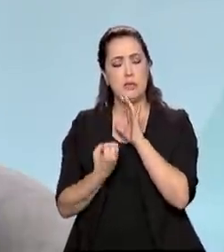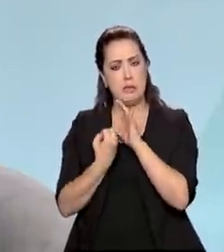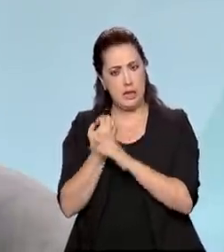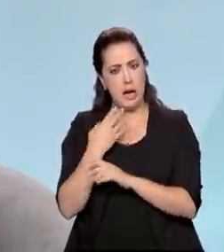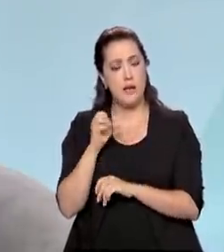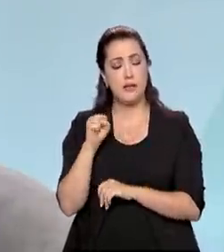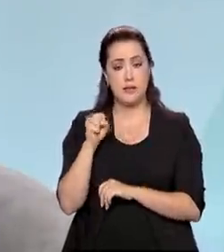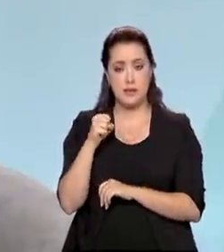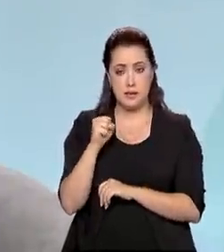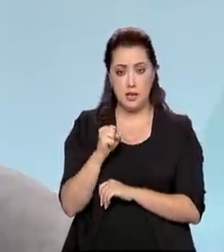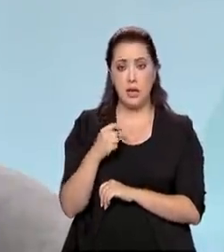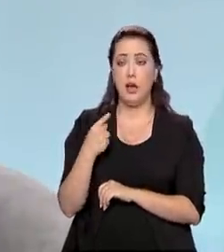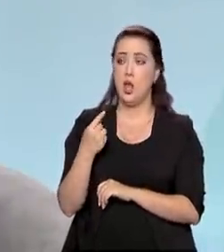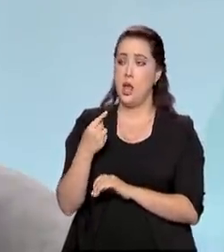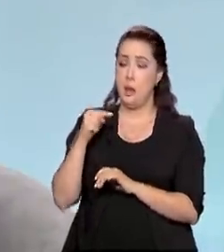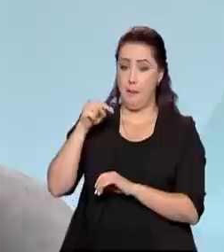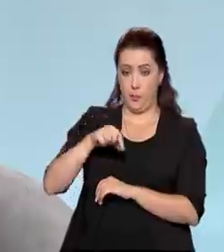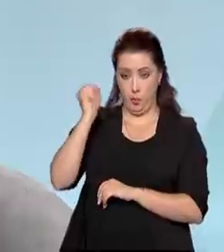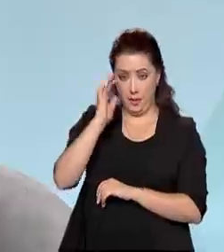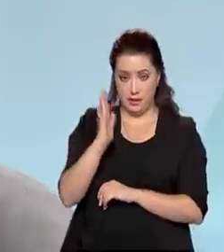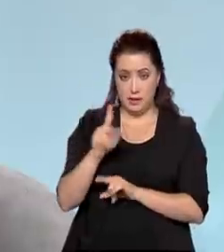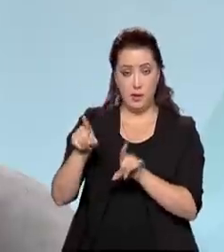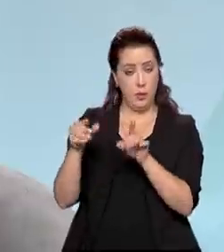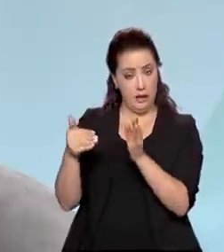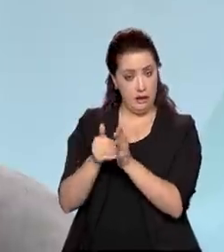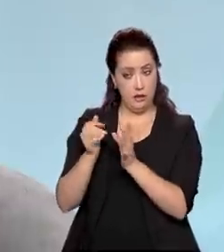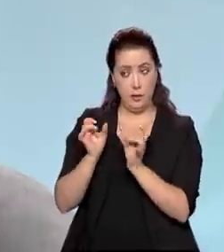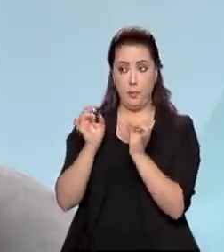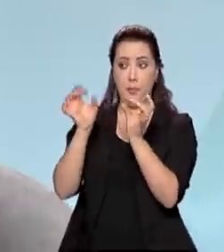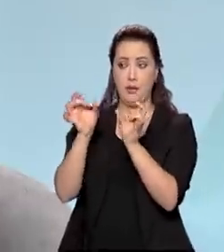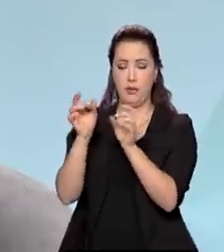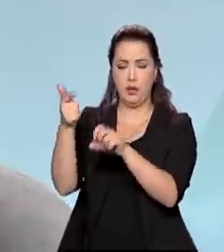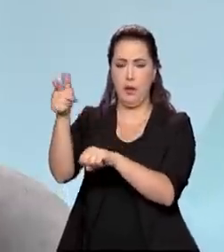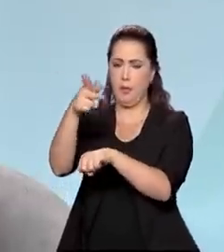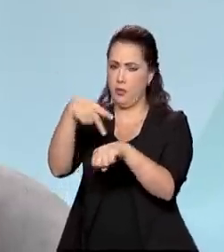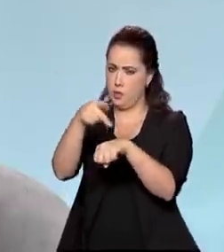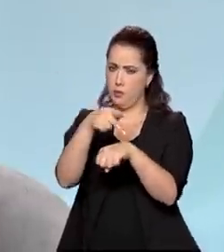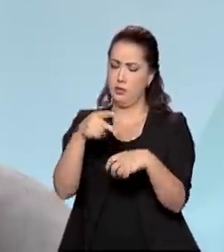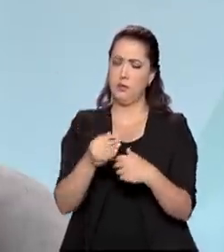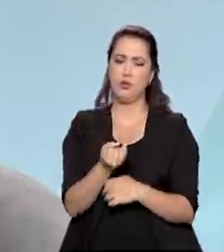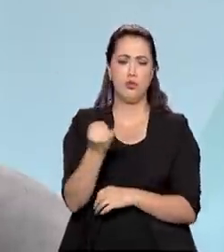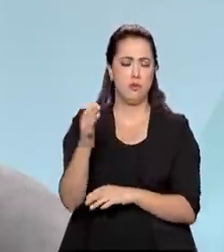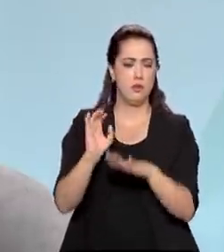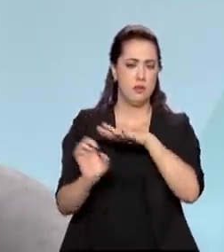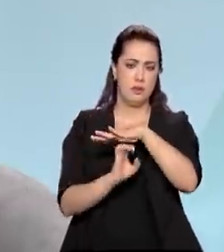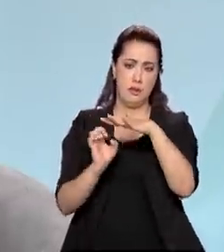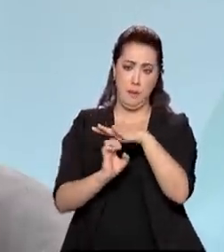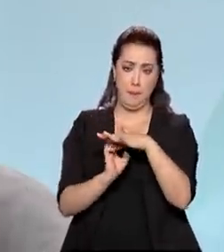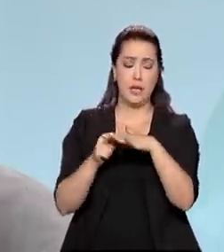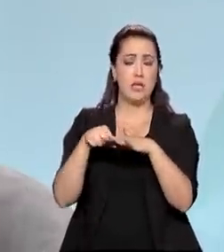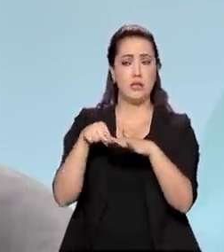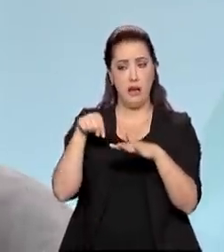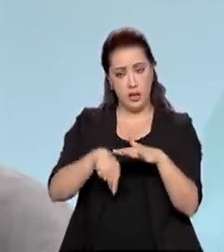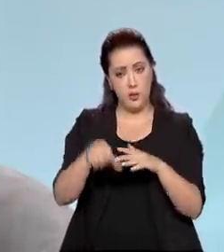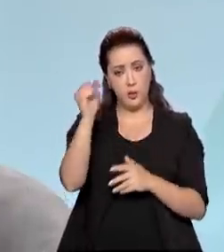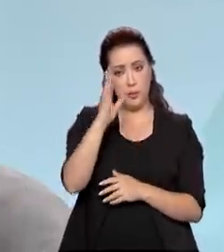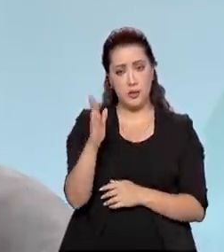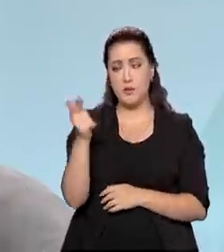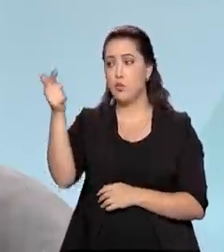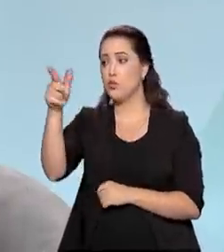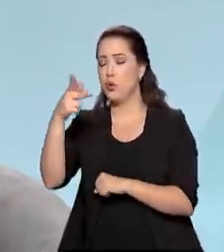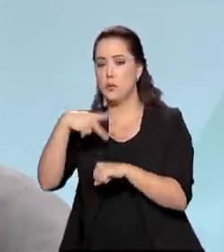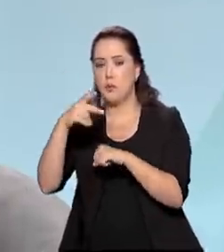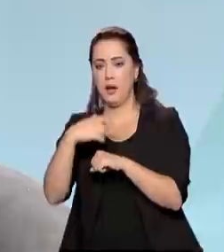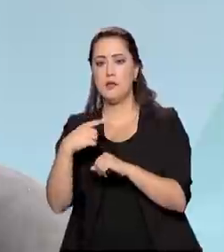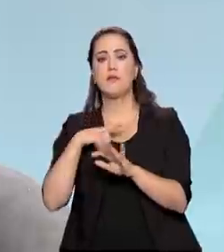consumidor e exportador dessa tecnologia. Vários países do mundo, várias empresas nacionais e multinacionais já